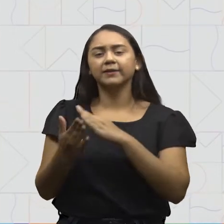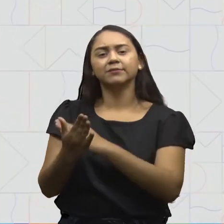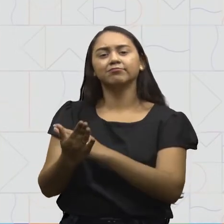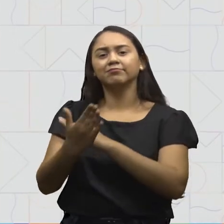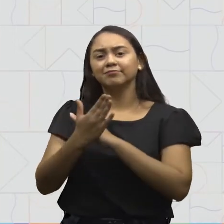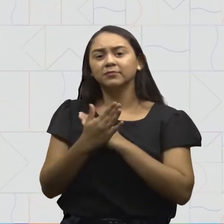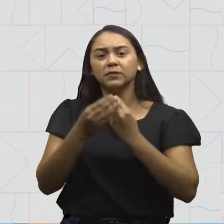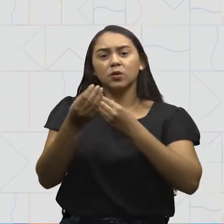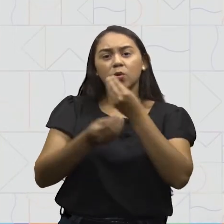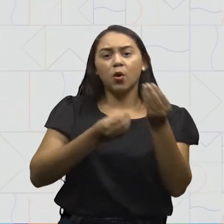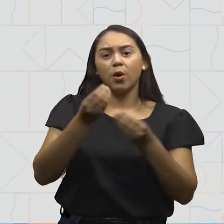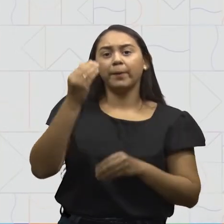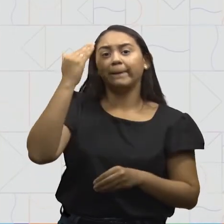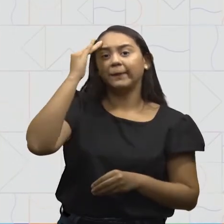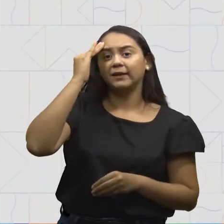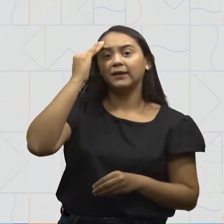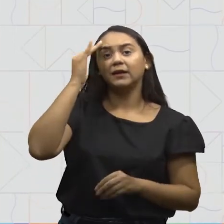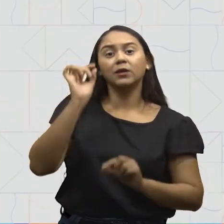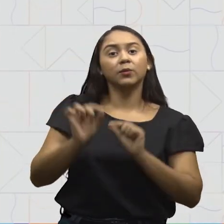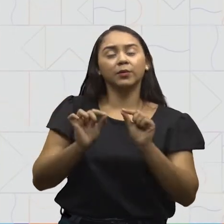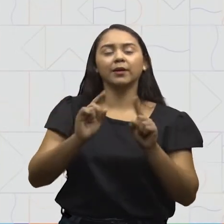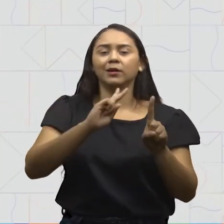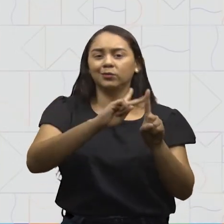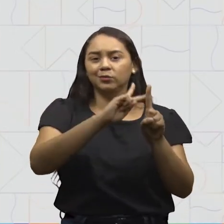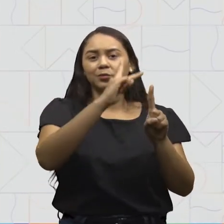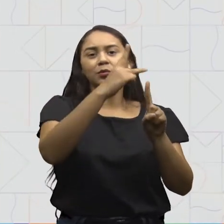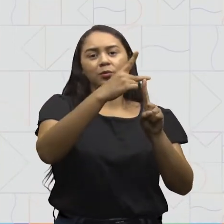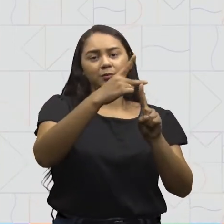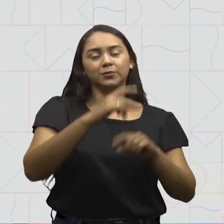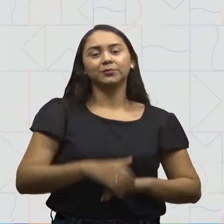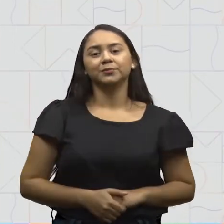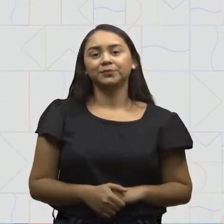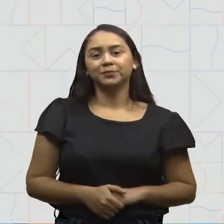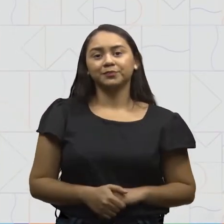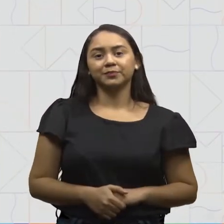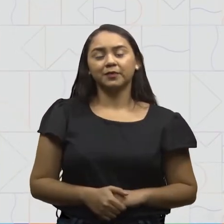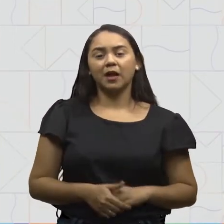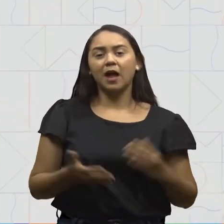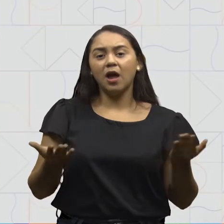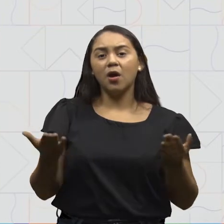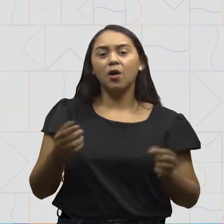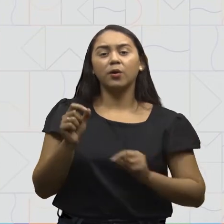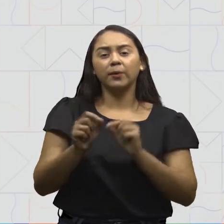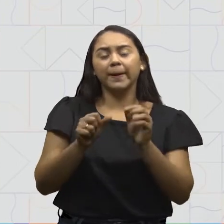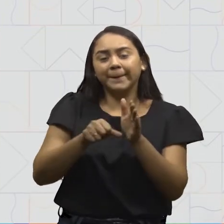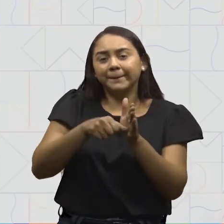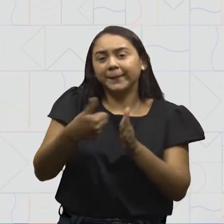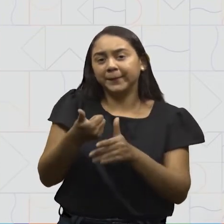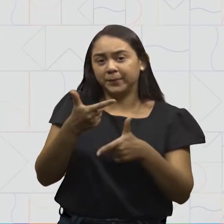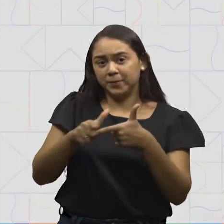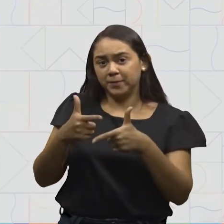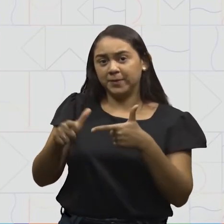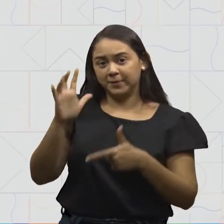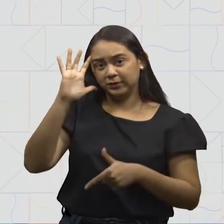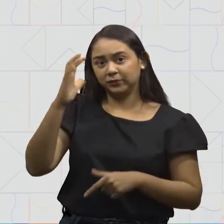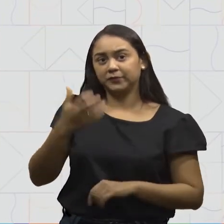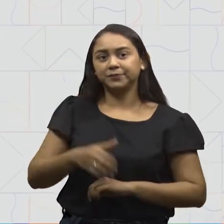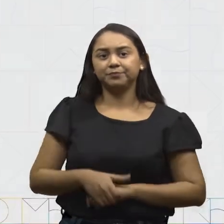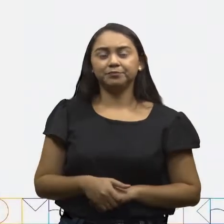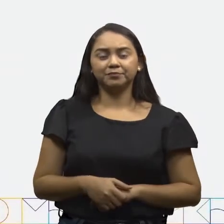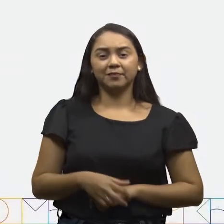nos ajudarão a entender sobre o dobro. Vamos lá para o nosso primeiro